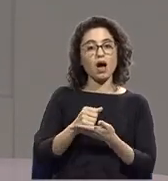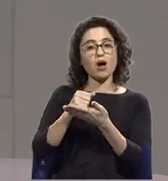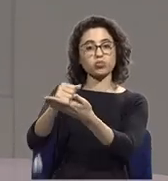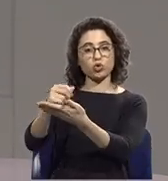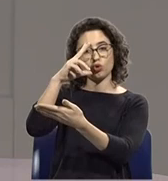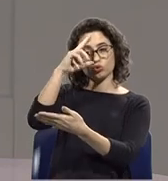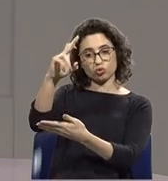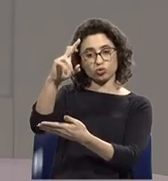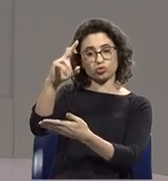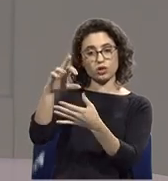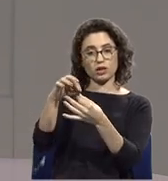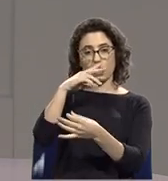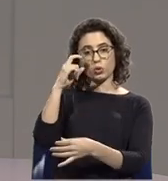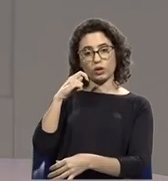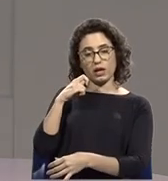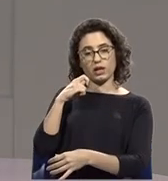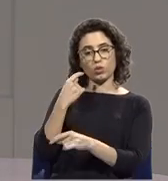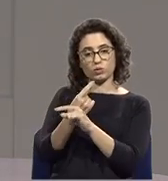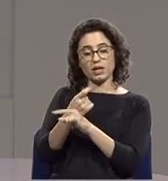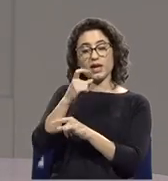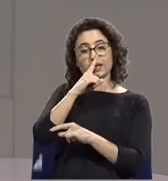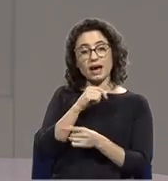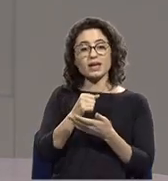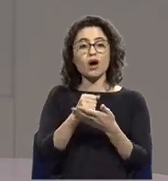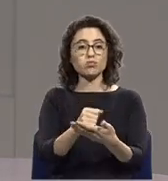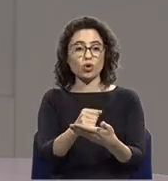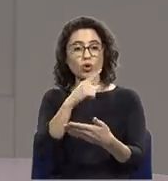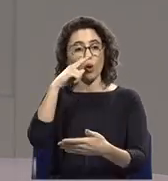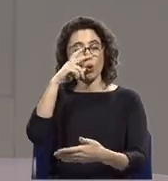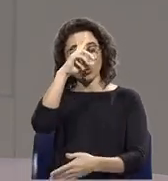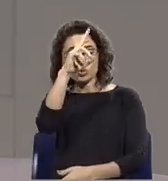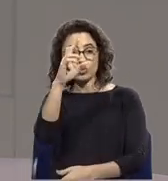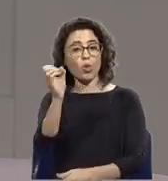nesta questão da Ucrânia, e quem é que não tem apoiado os russos.